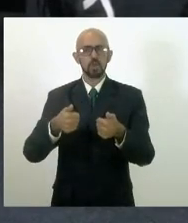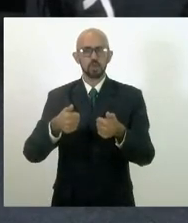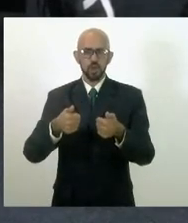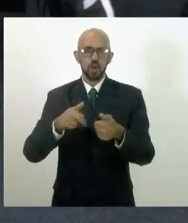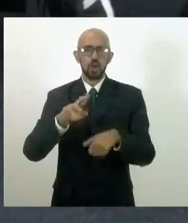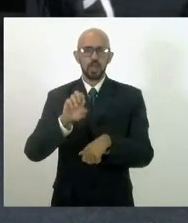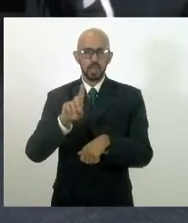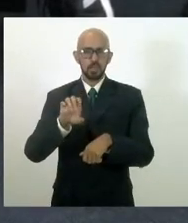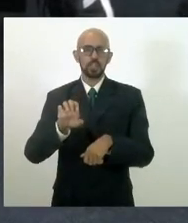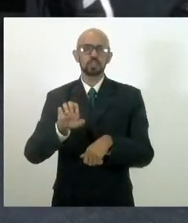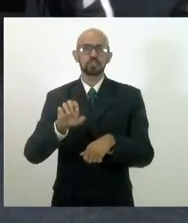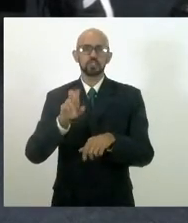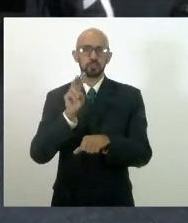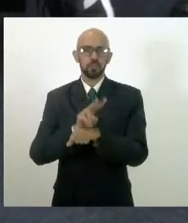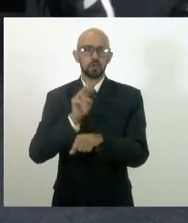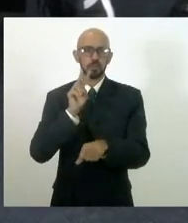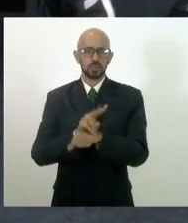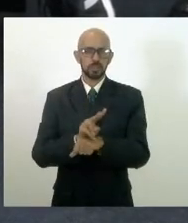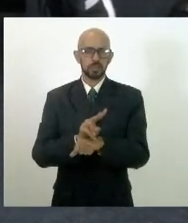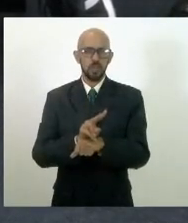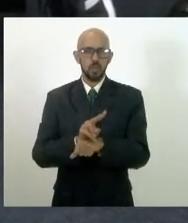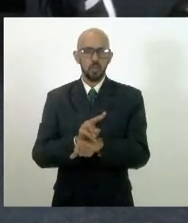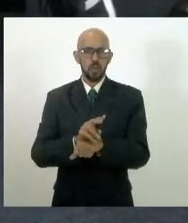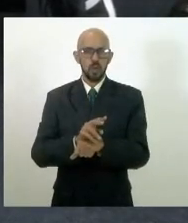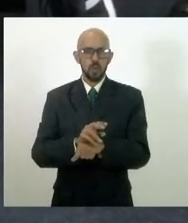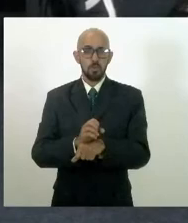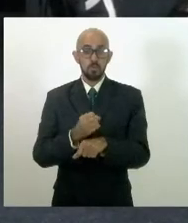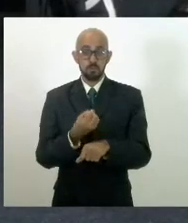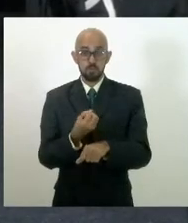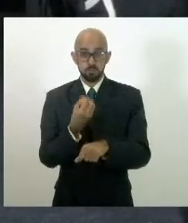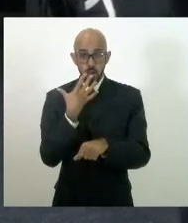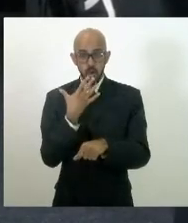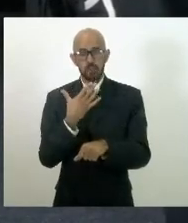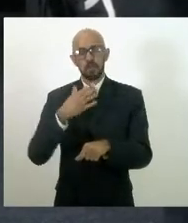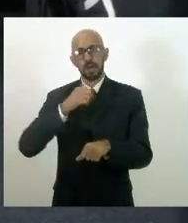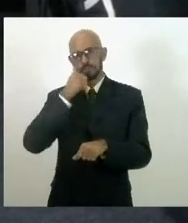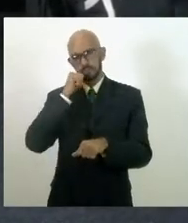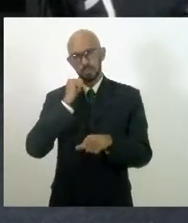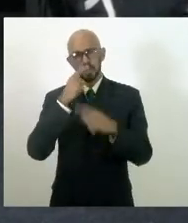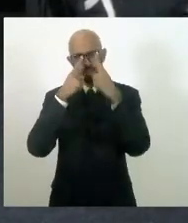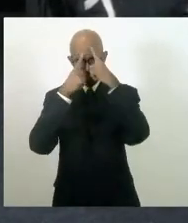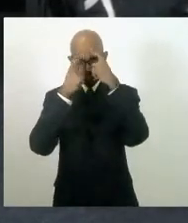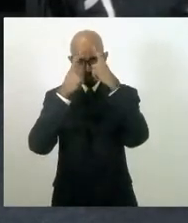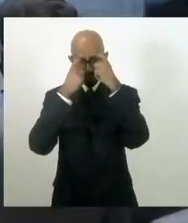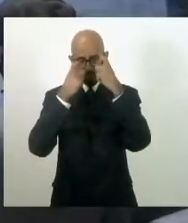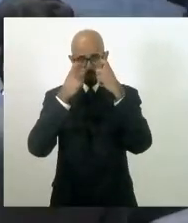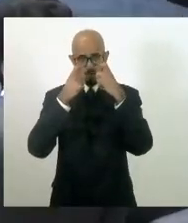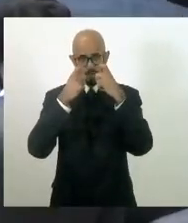rede de proteção eficiente para as mulheres vítimas de violência. Muito obrigada.